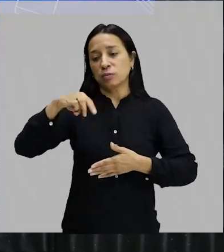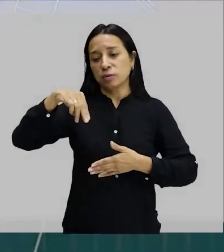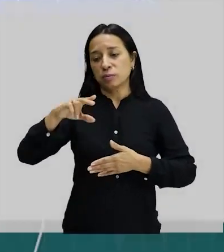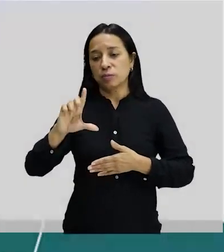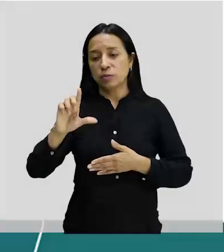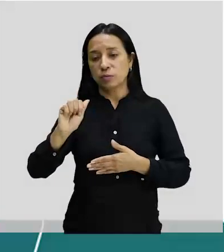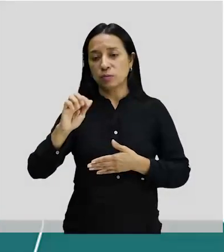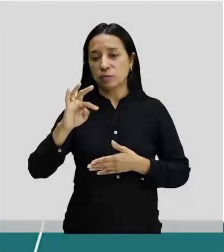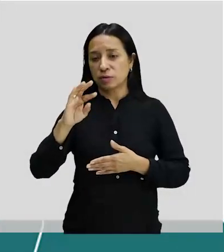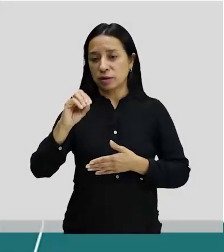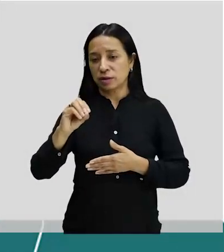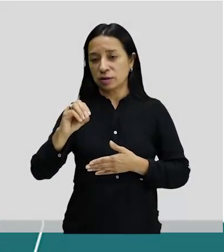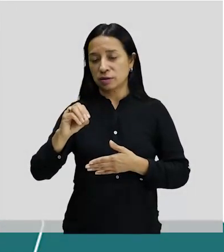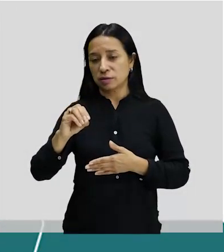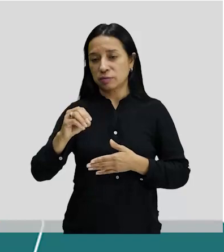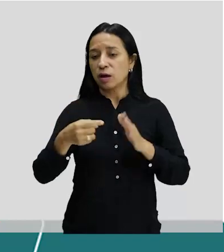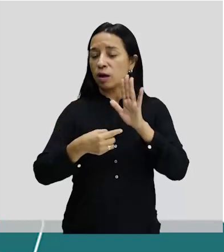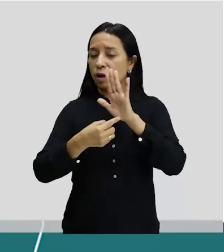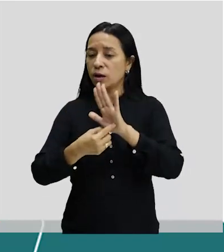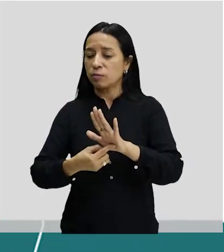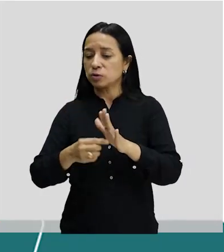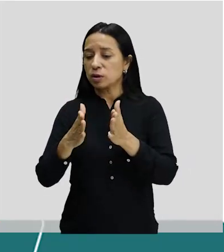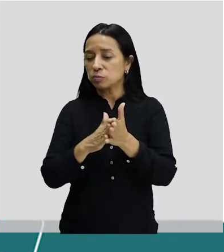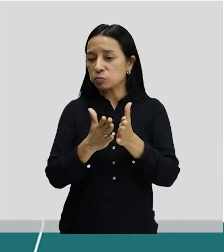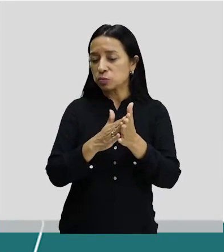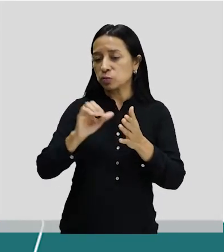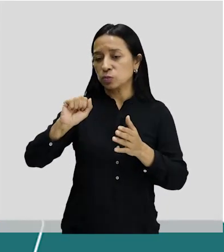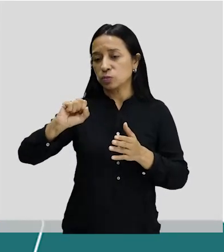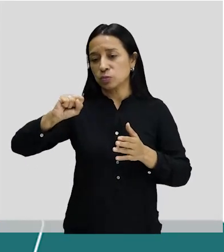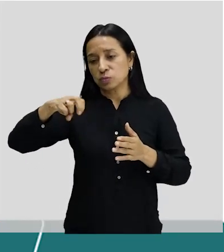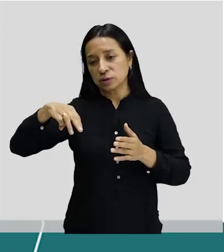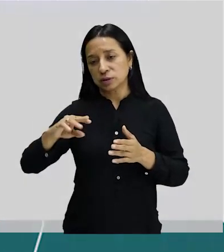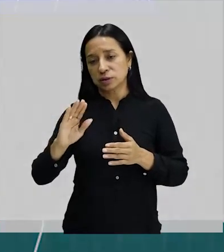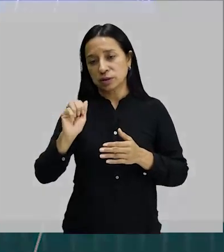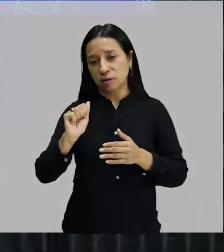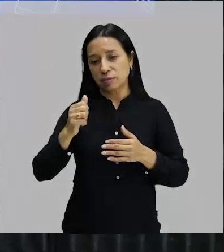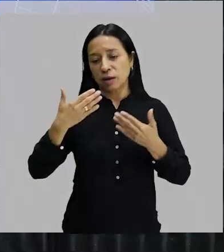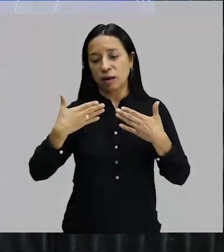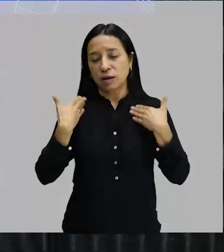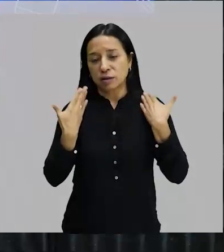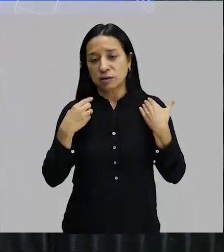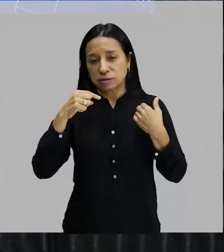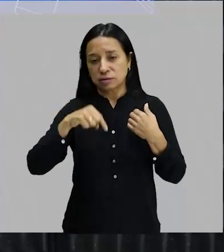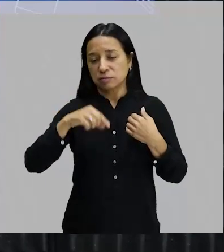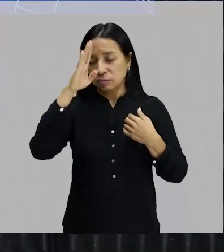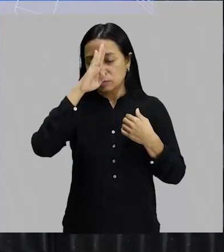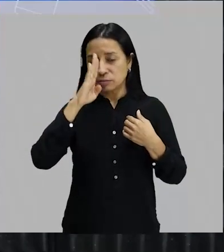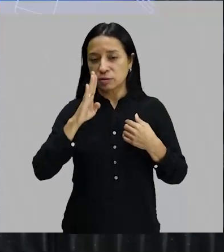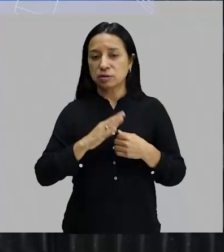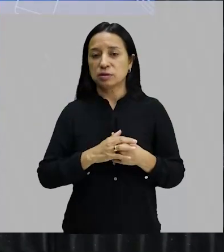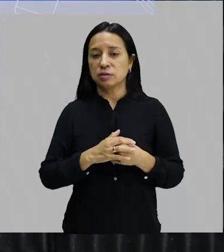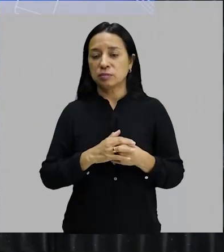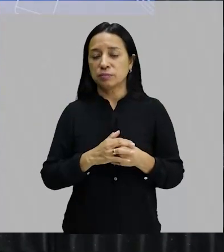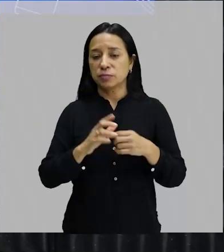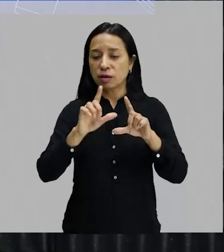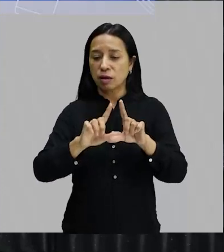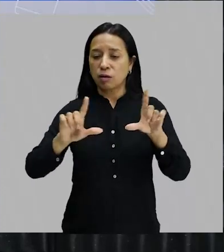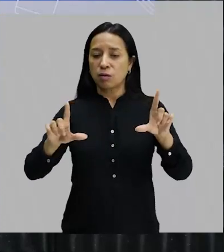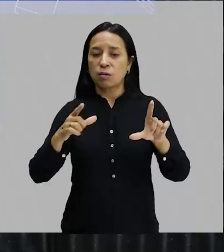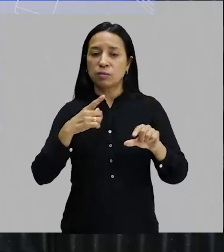do samba, dos carnavais, da alegria que o Brasil tem. Talvez a obra de Cavalcante tenha criado